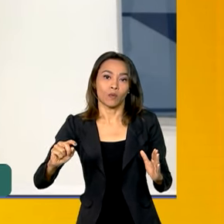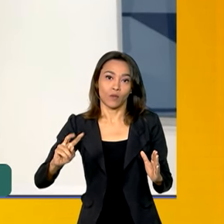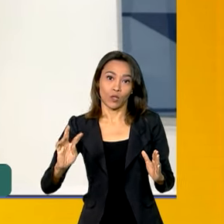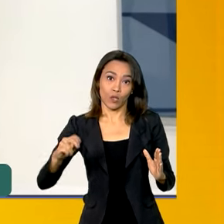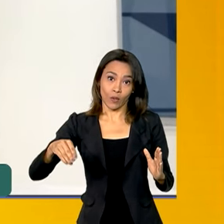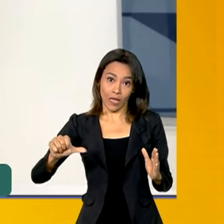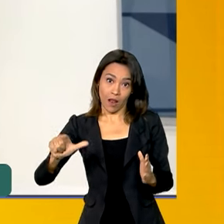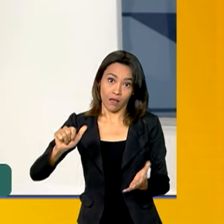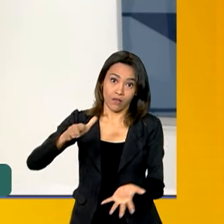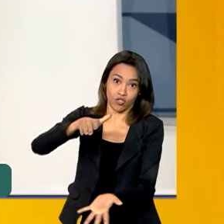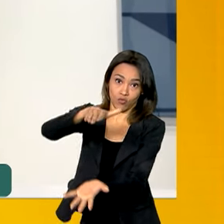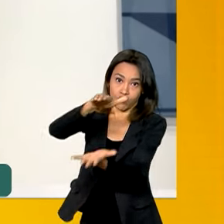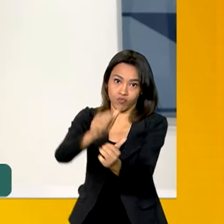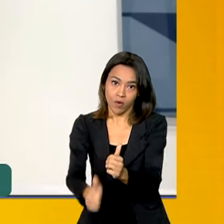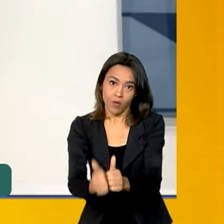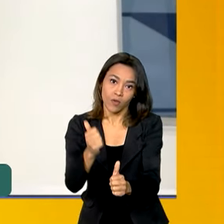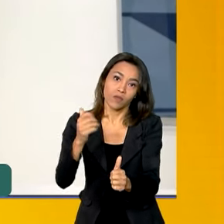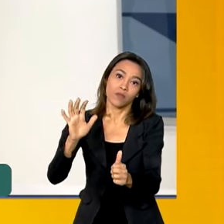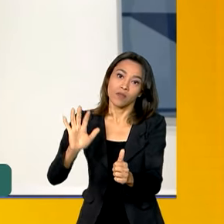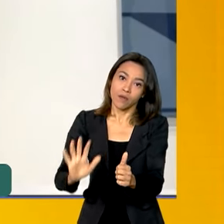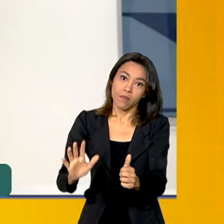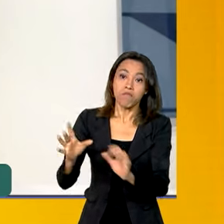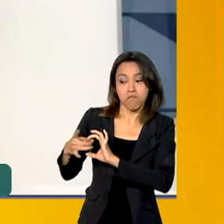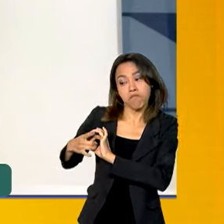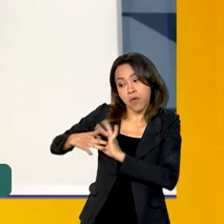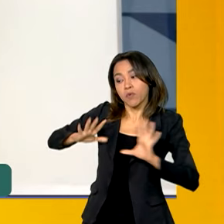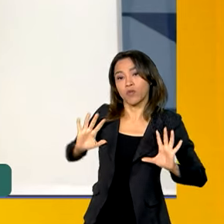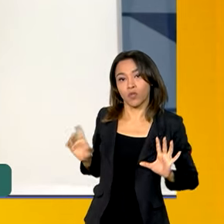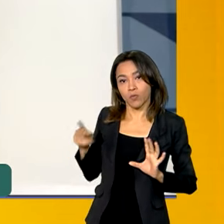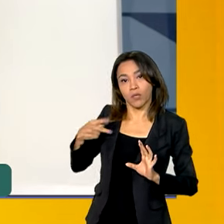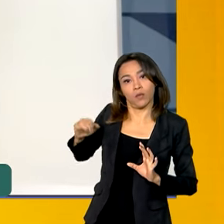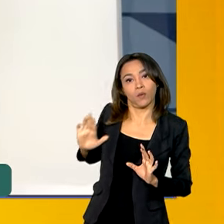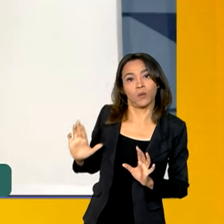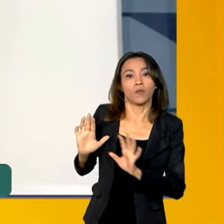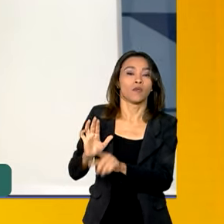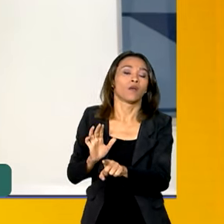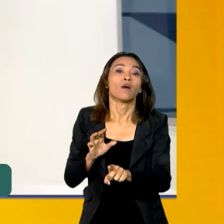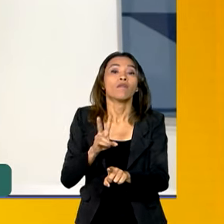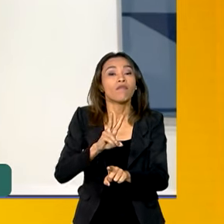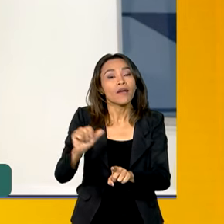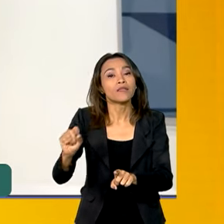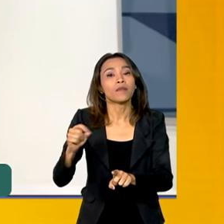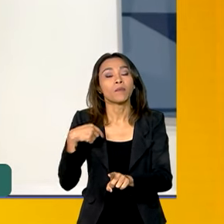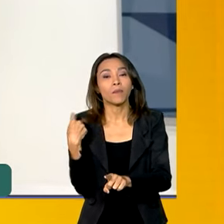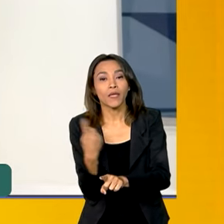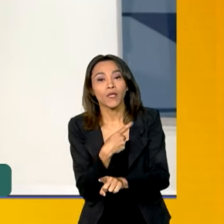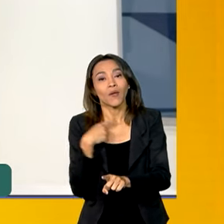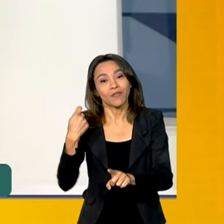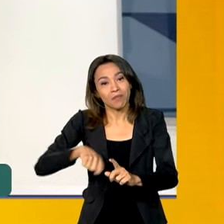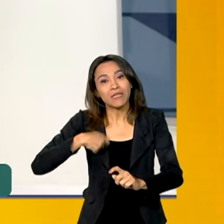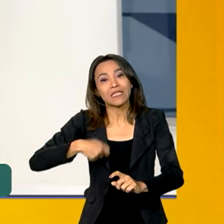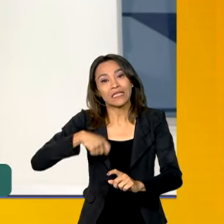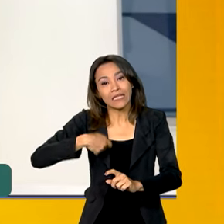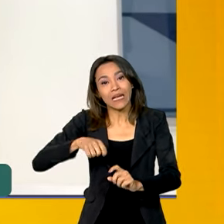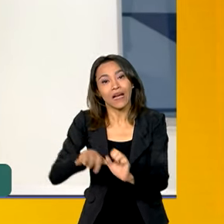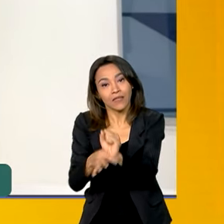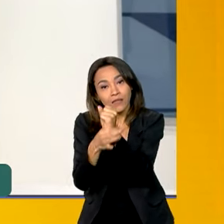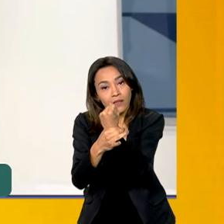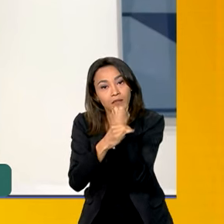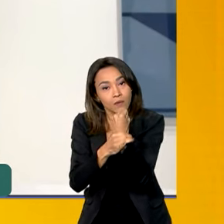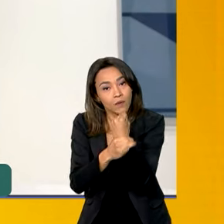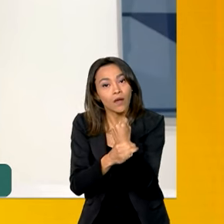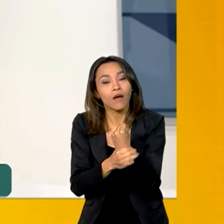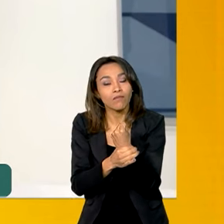também dessa compra, tendo essa autorização, vai ser também pela necessidade que nós teremos no Brasil para garantir um